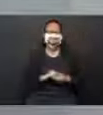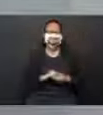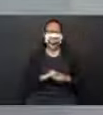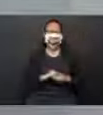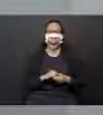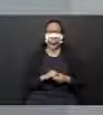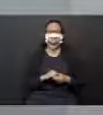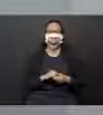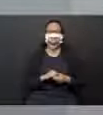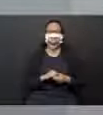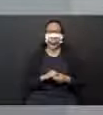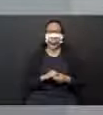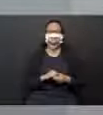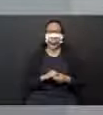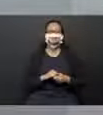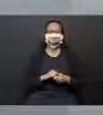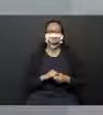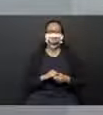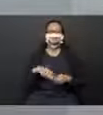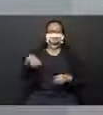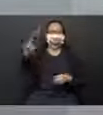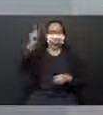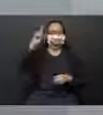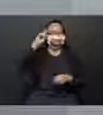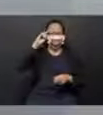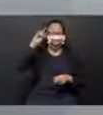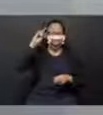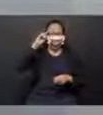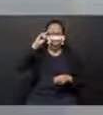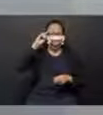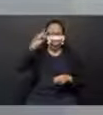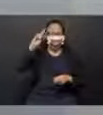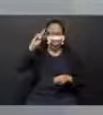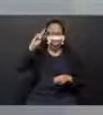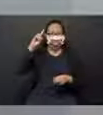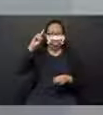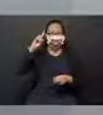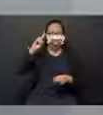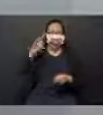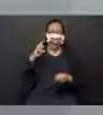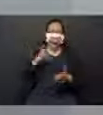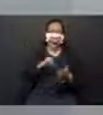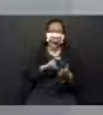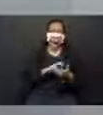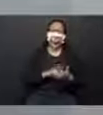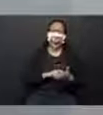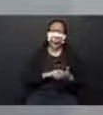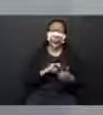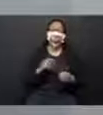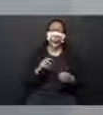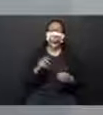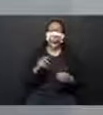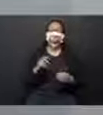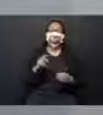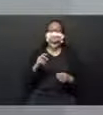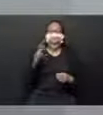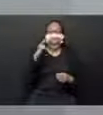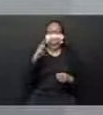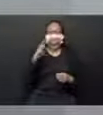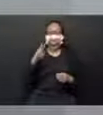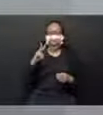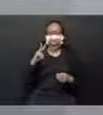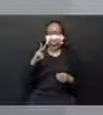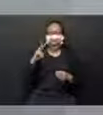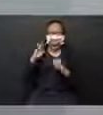Isso mesmo! Sobre o dia! E sabe aquele astro bem bonito que nós vimos durante